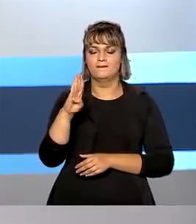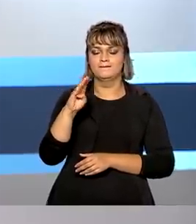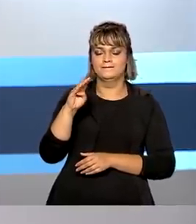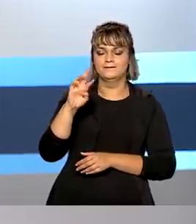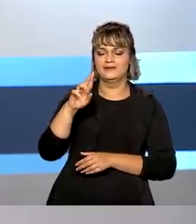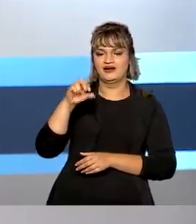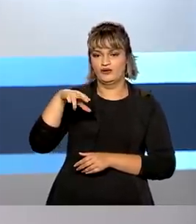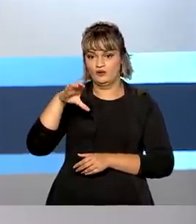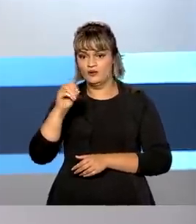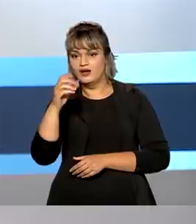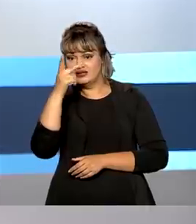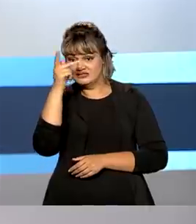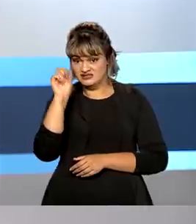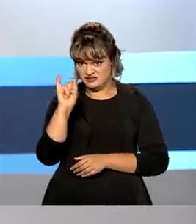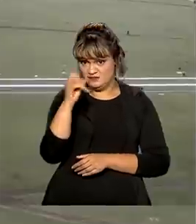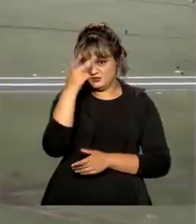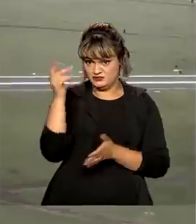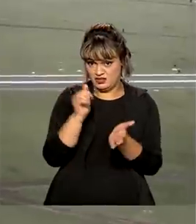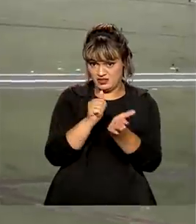demitido sem justa causa.